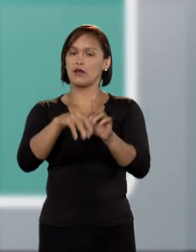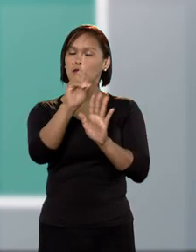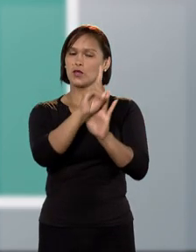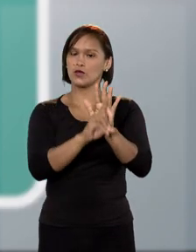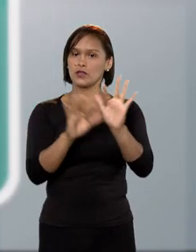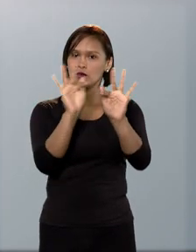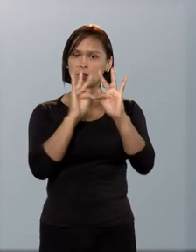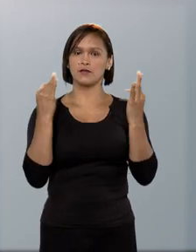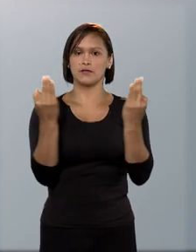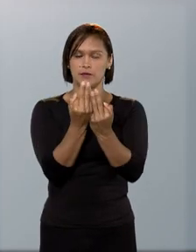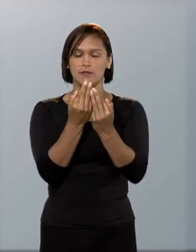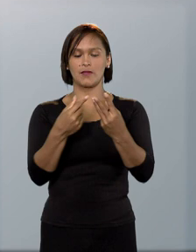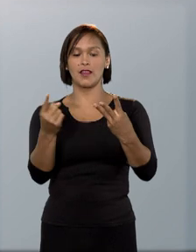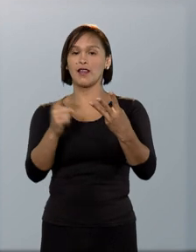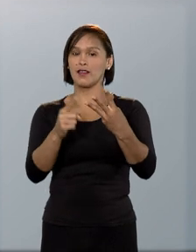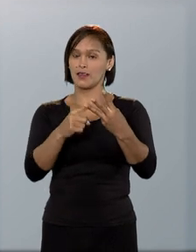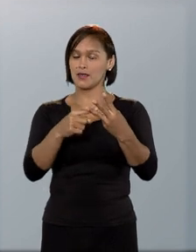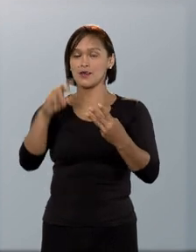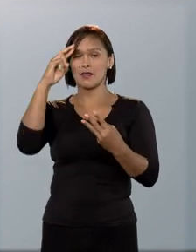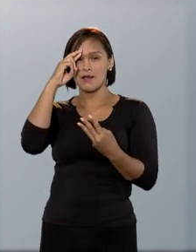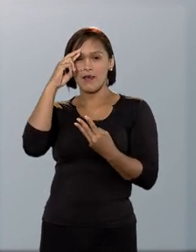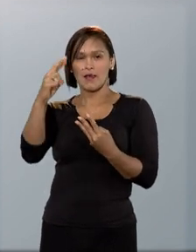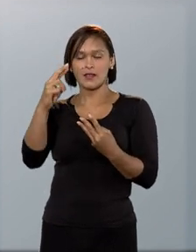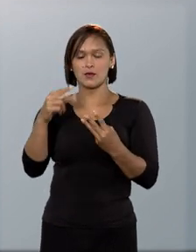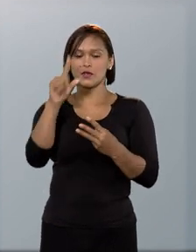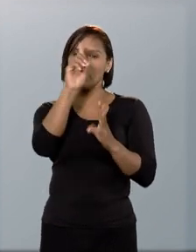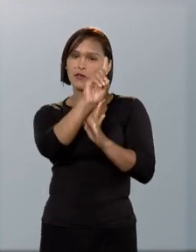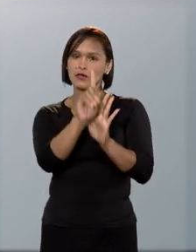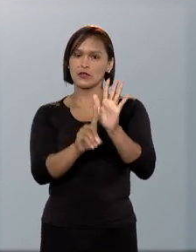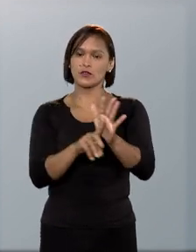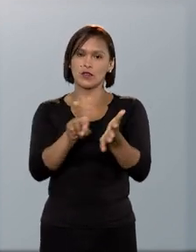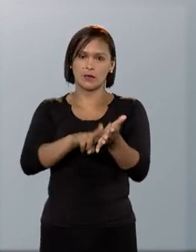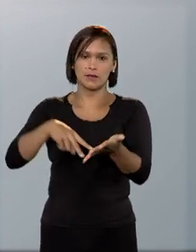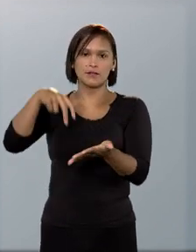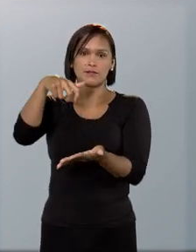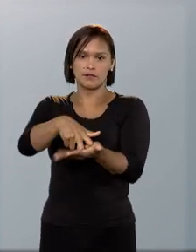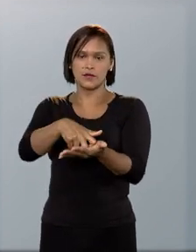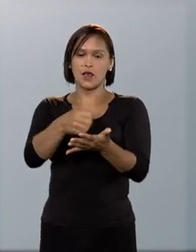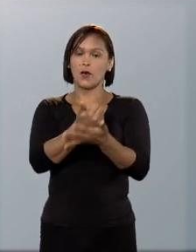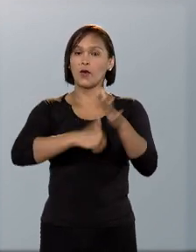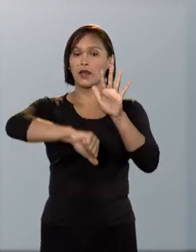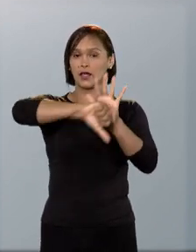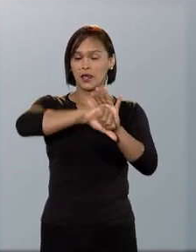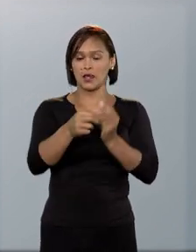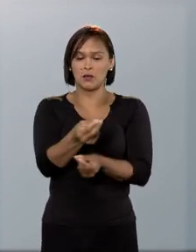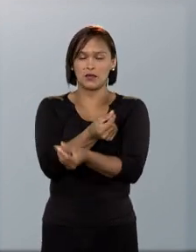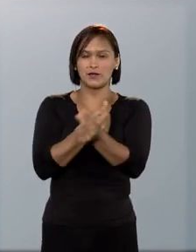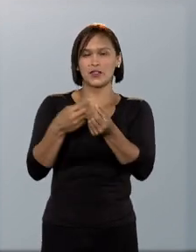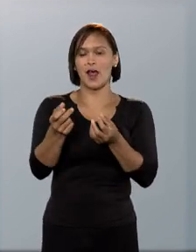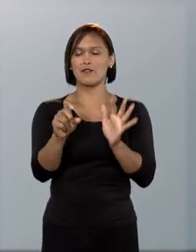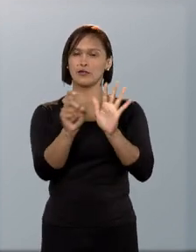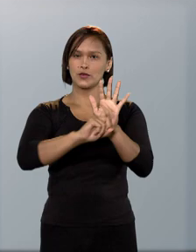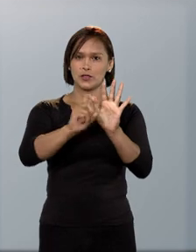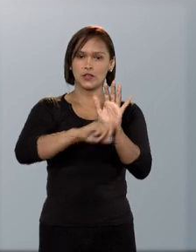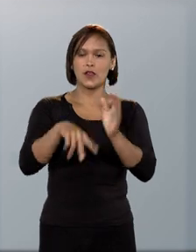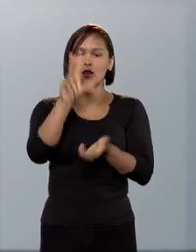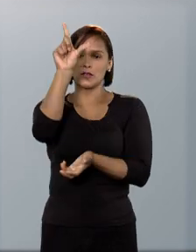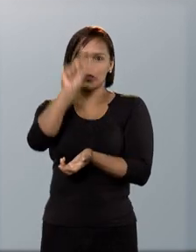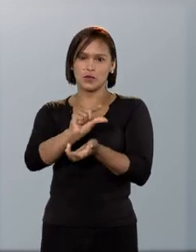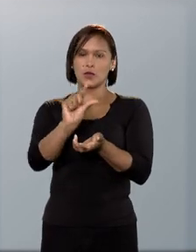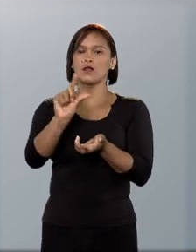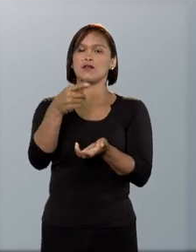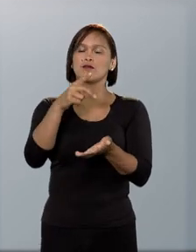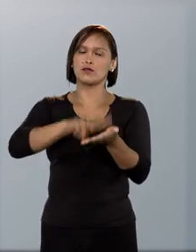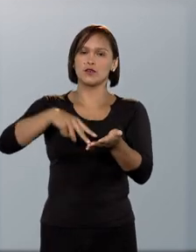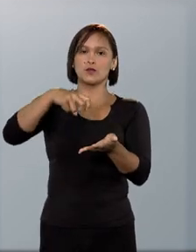família. Já a terceira tem como responsabilidade o direito penal, casos de crimes, tráfico de drogas, redução de